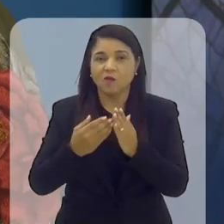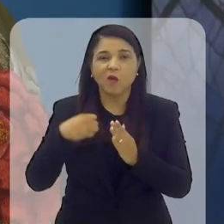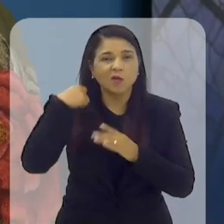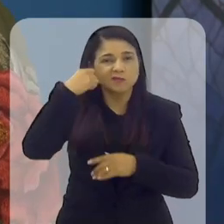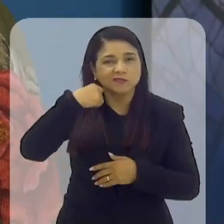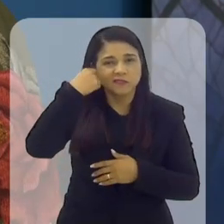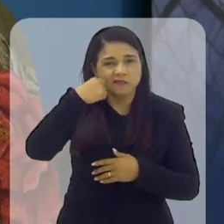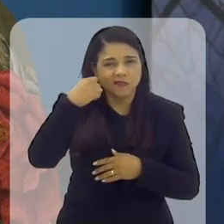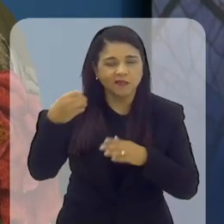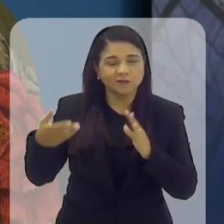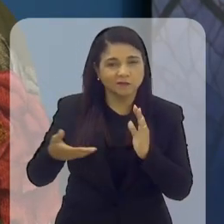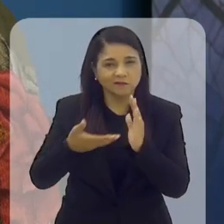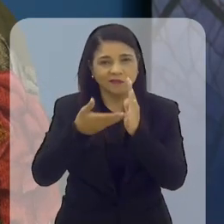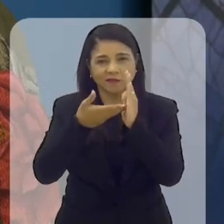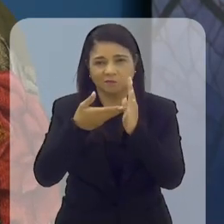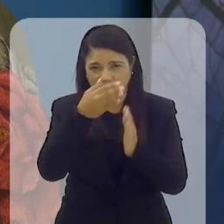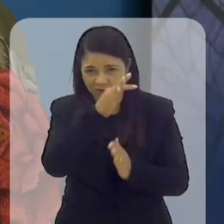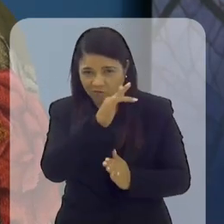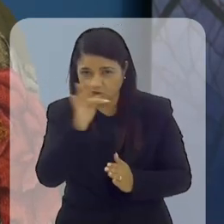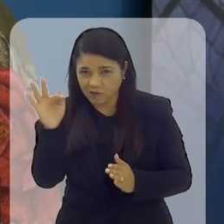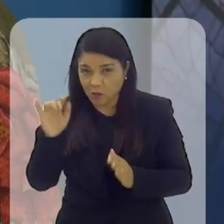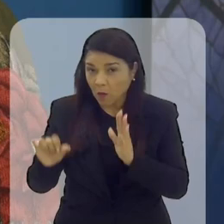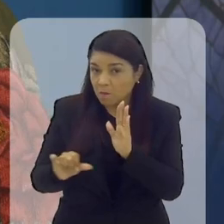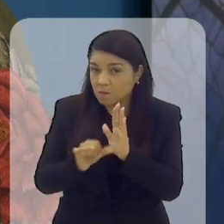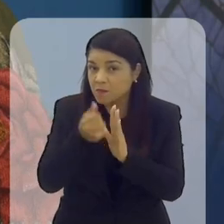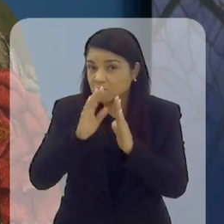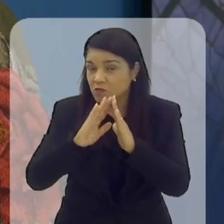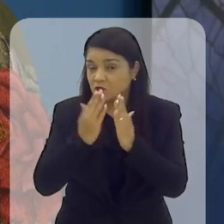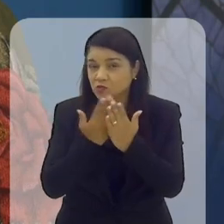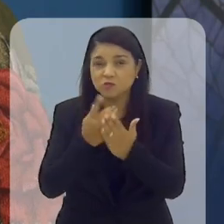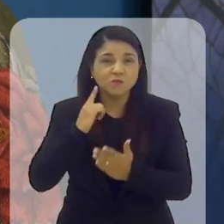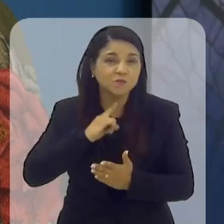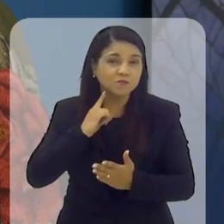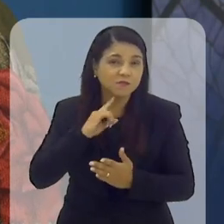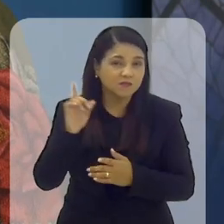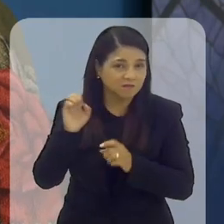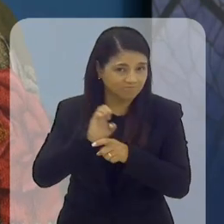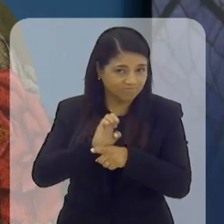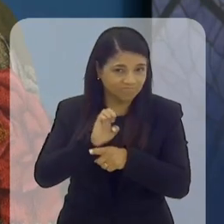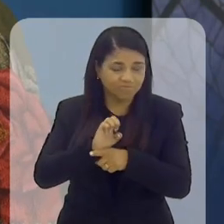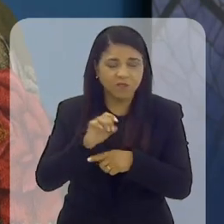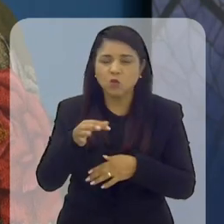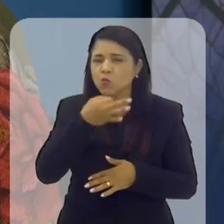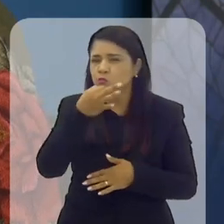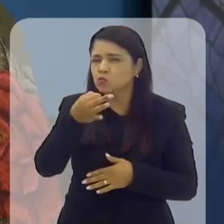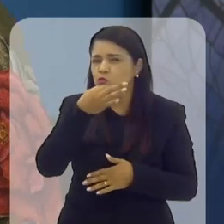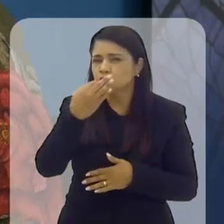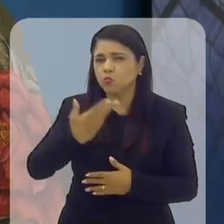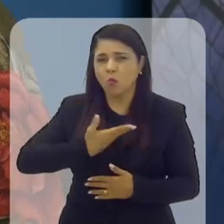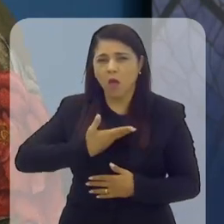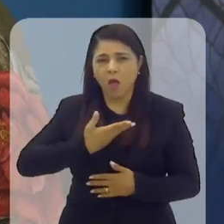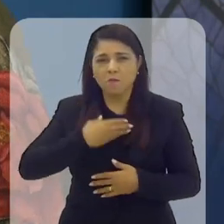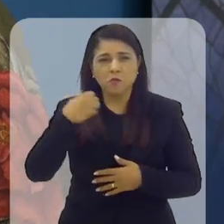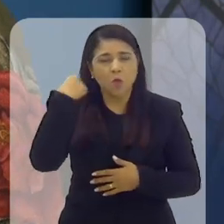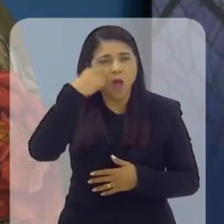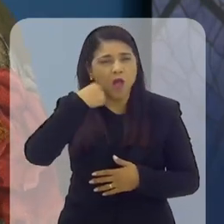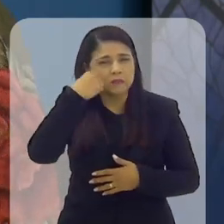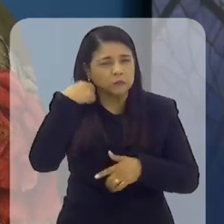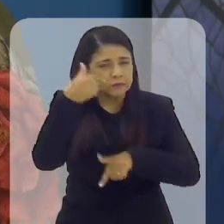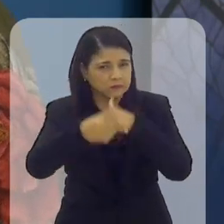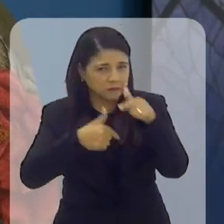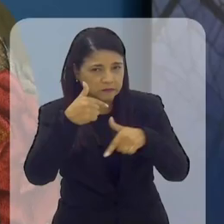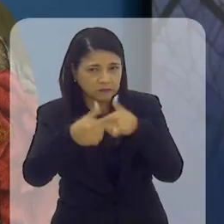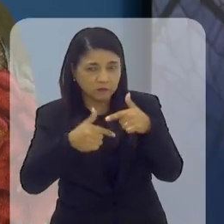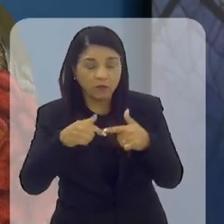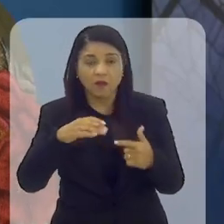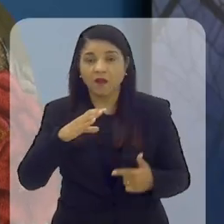Senado e da Câmara Federal. E nós recebemos uma sugestão de um amigo que trabalhava nas assessorias